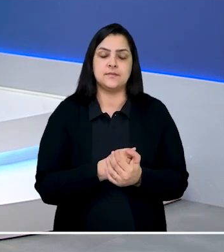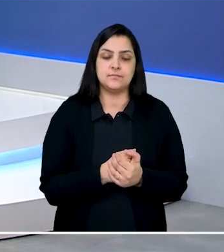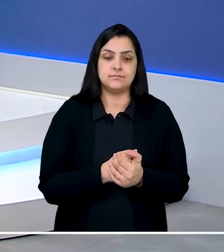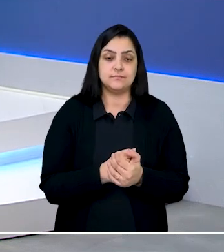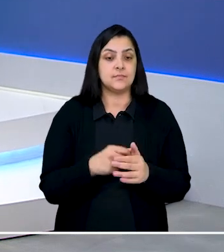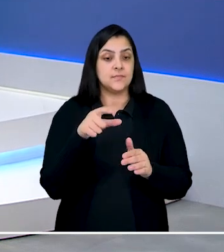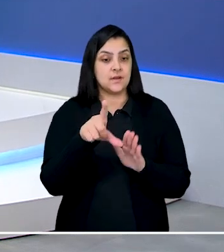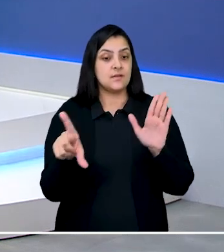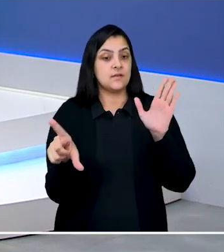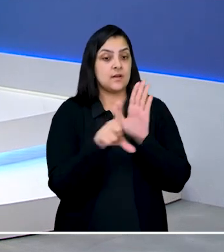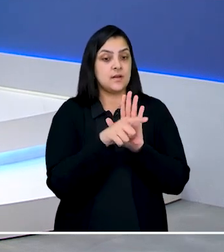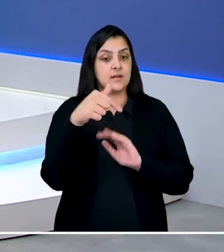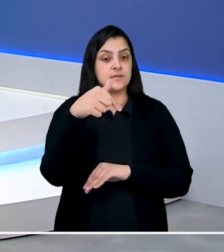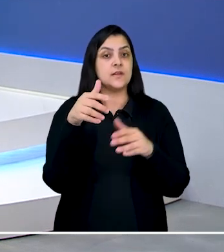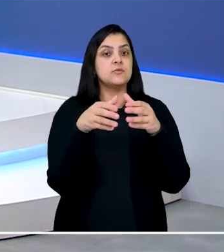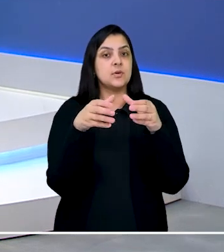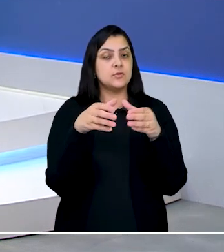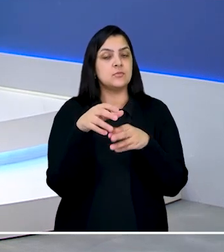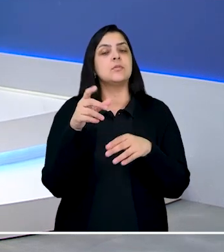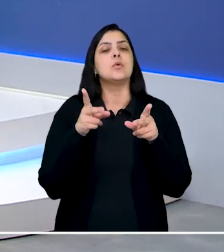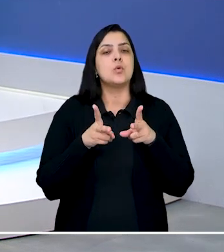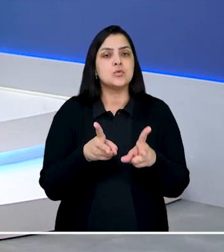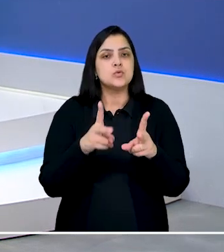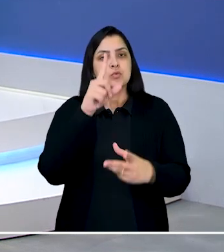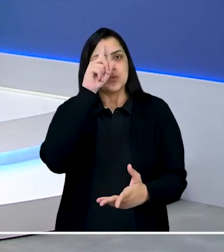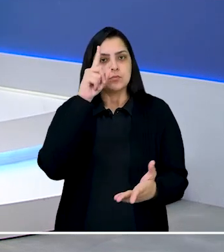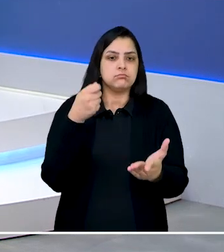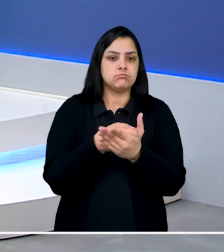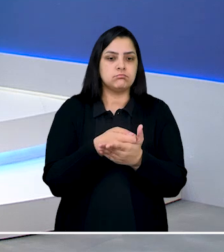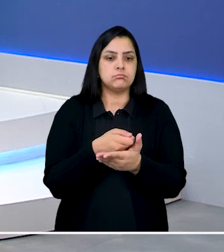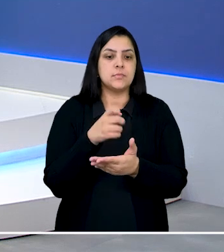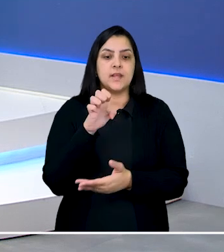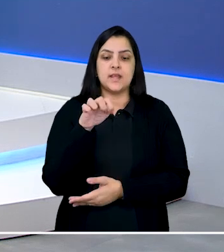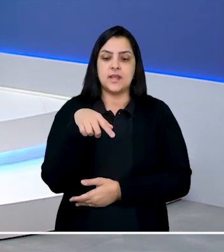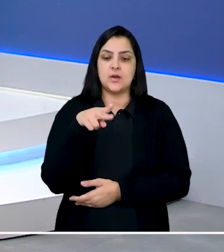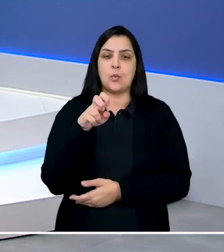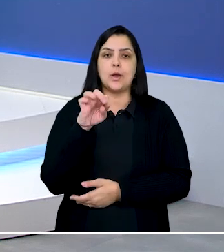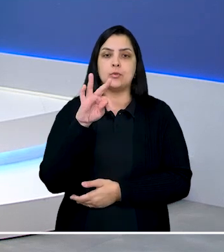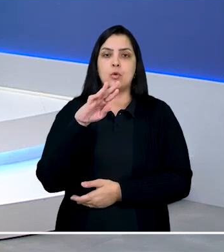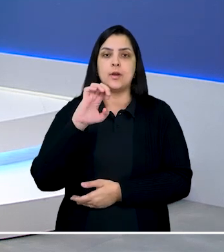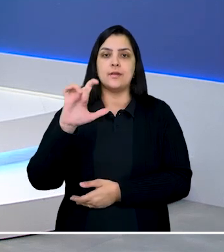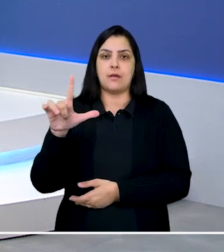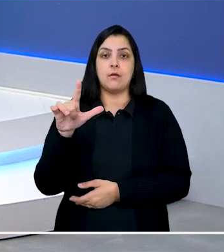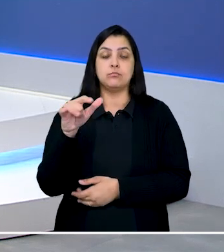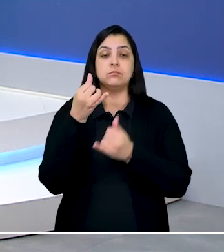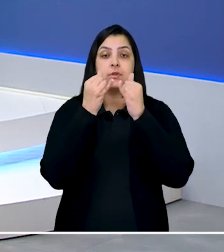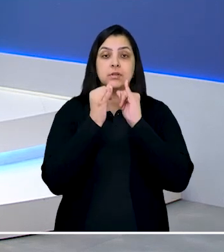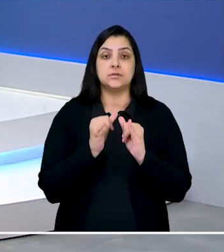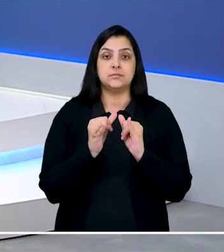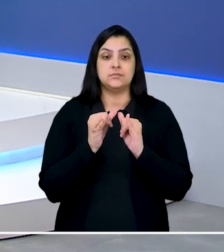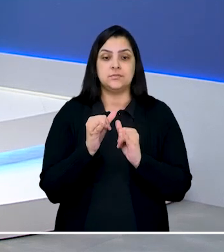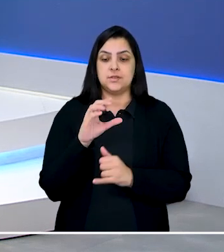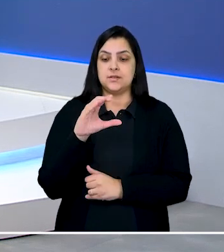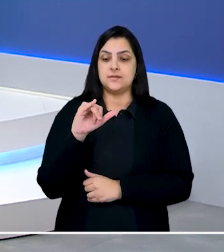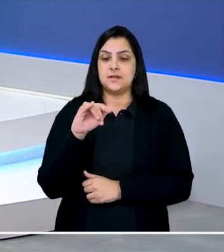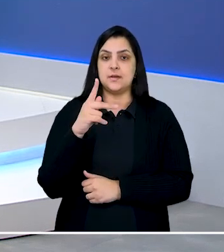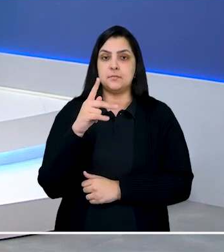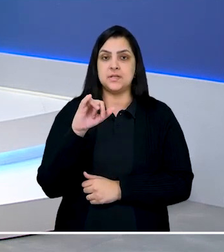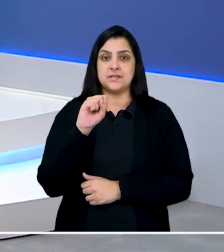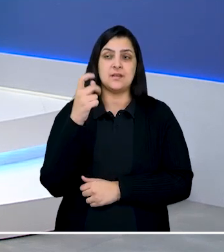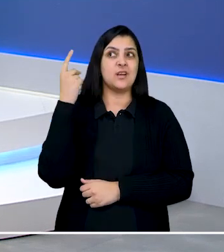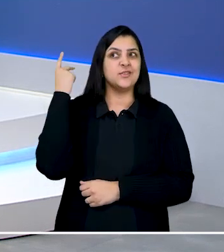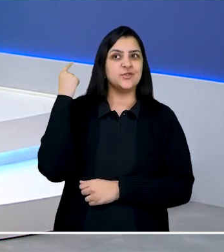foi com base nessa lei, Luana, que a sétima turma manteve determinação para que a Equatorial Piauí Distribuidora de Energia, a antiga Cepisa,